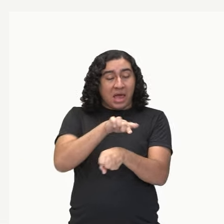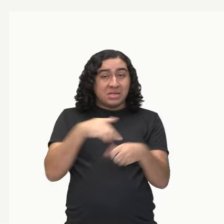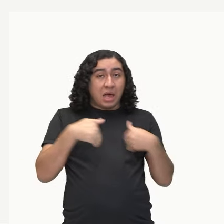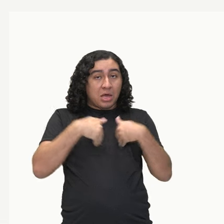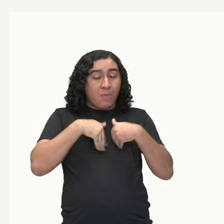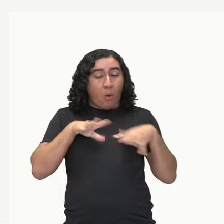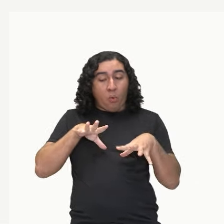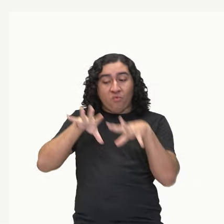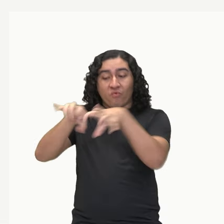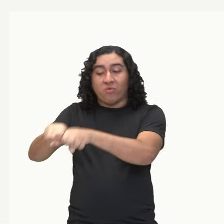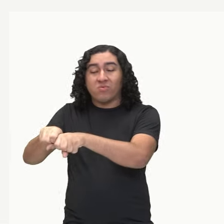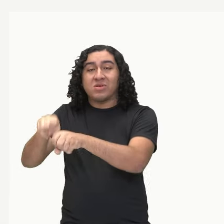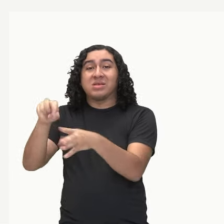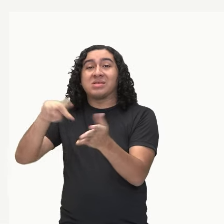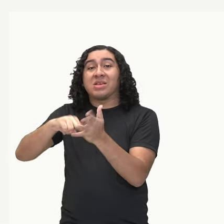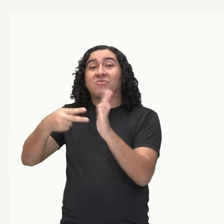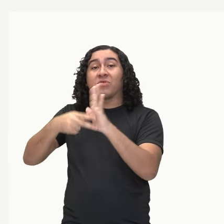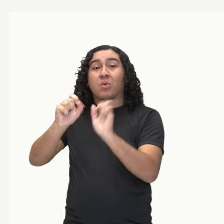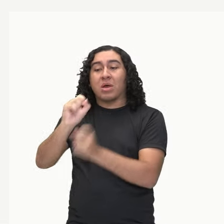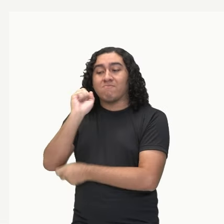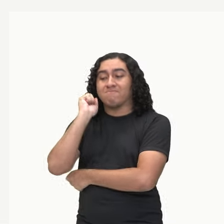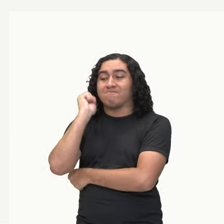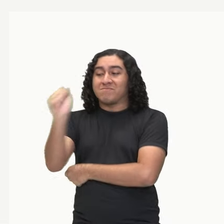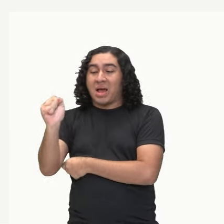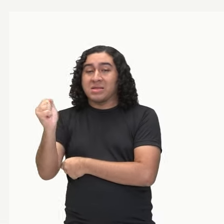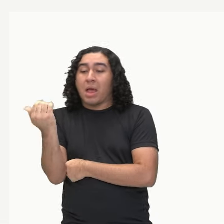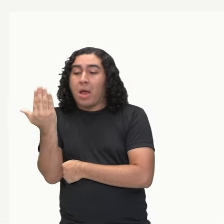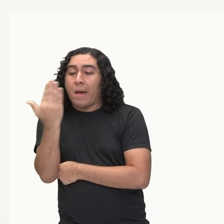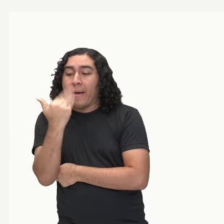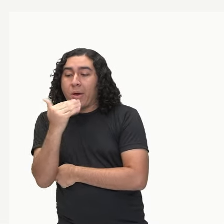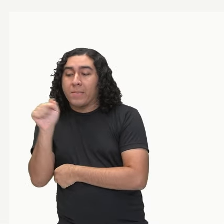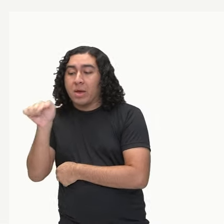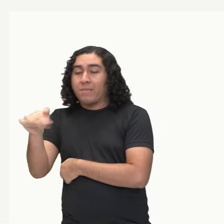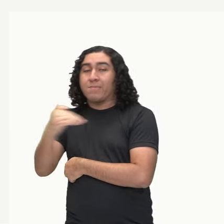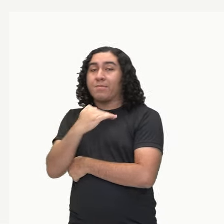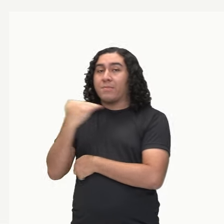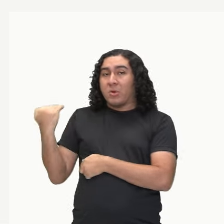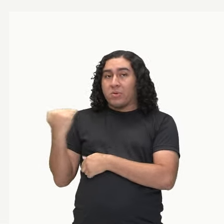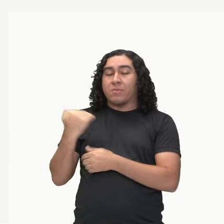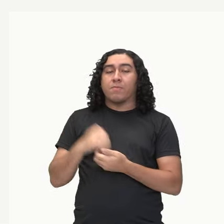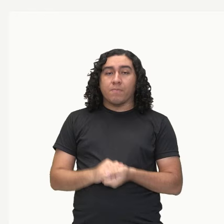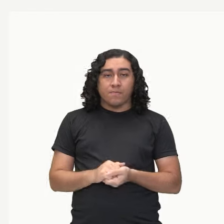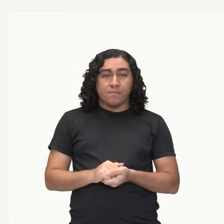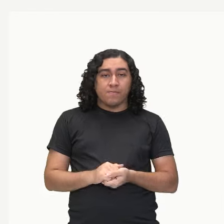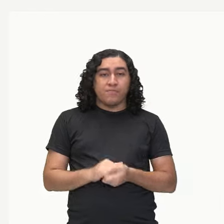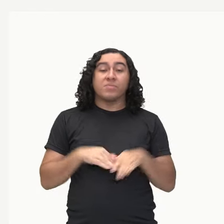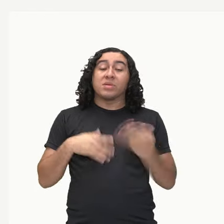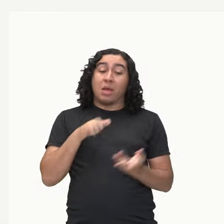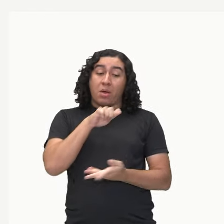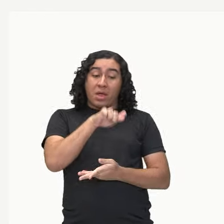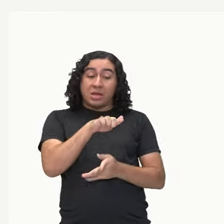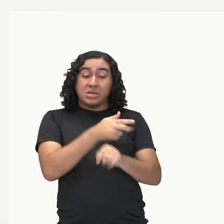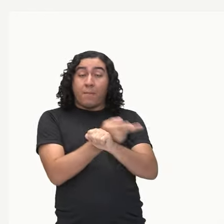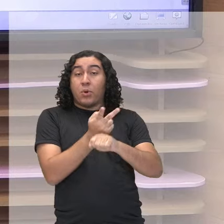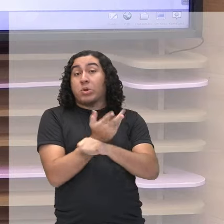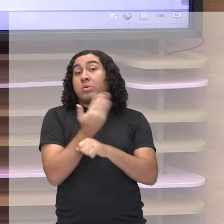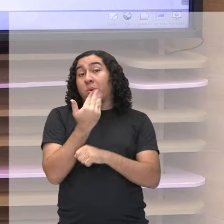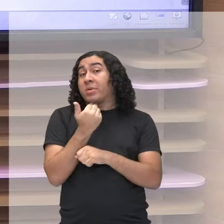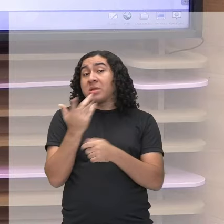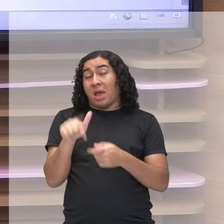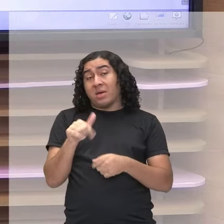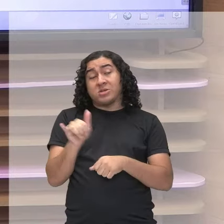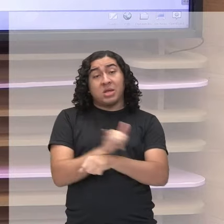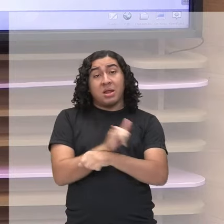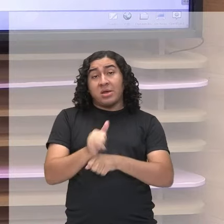vai morrer. Então a gente sabe que é claro, ele está buscando seu alimento, é estratégia de